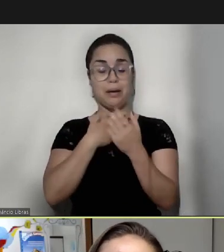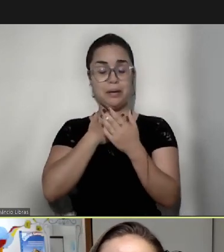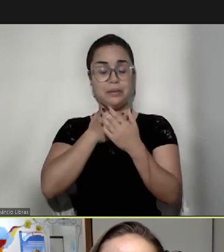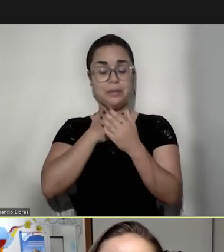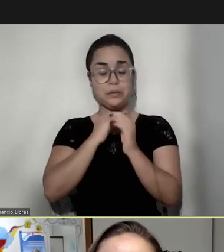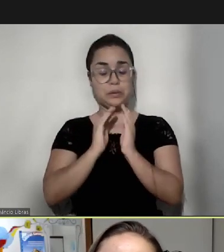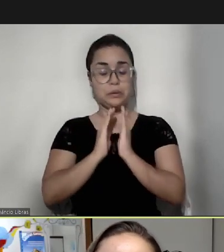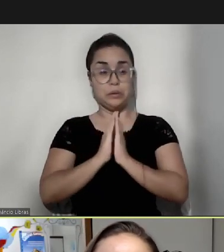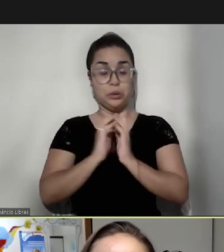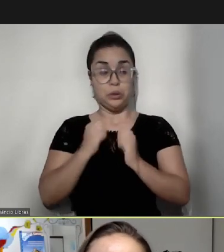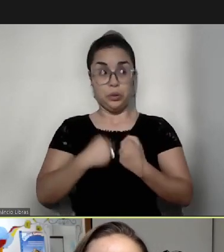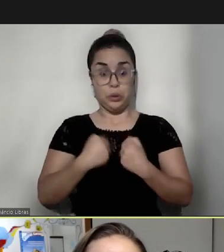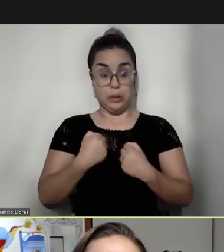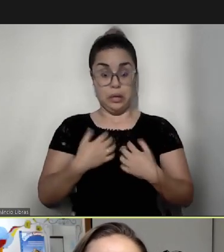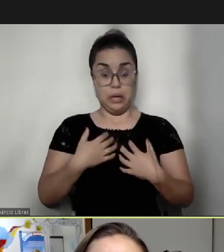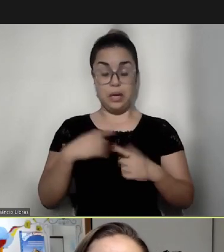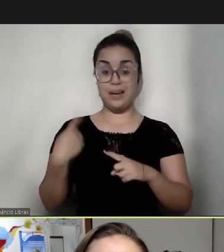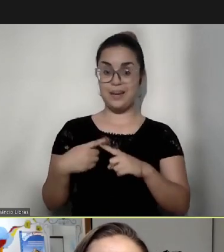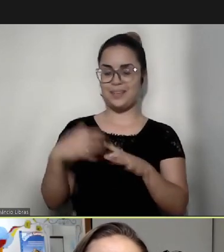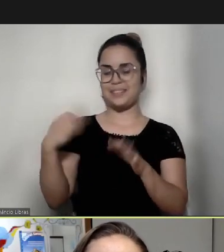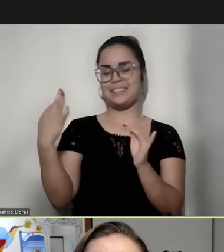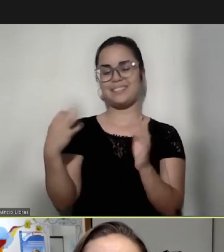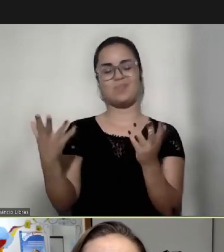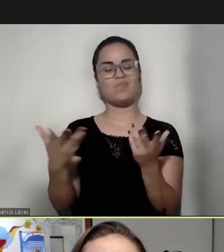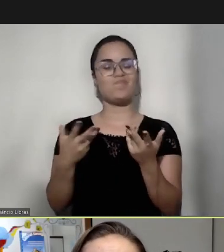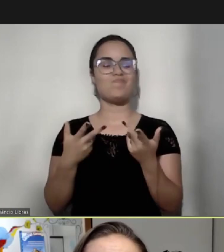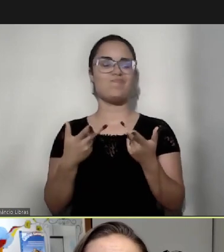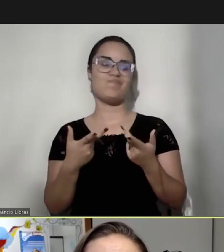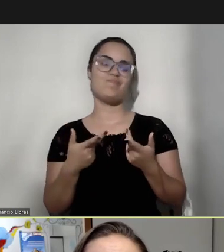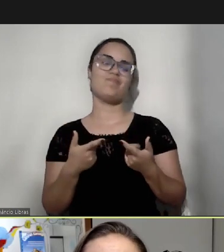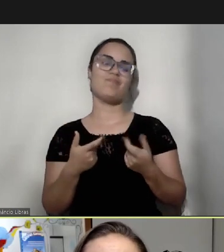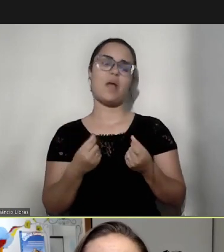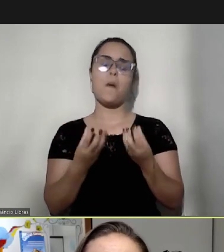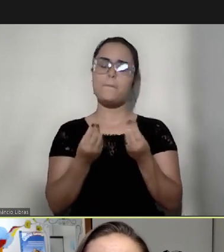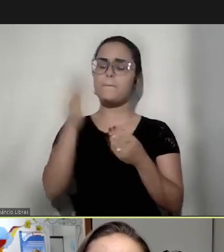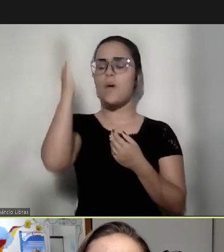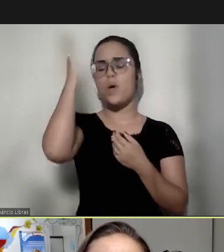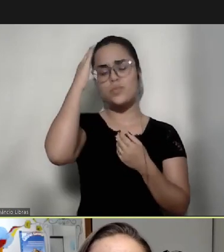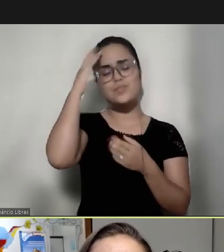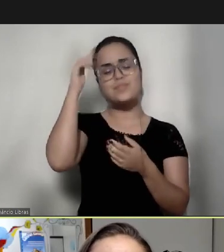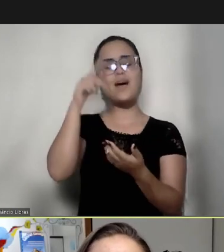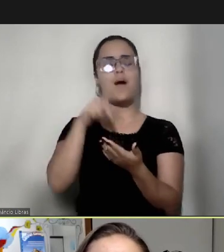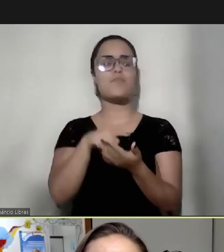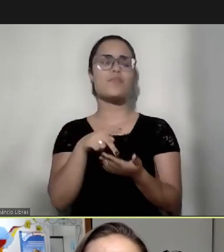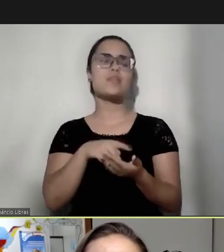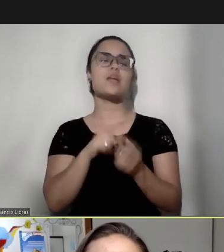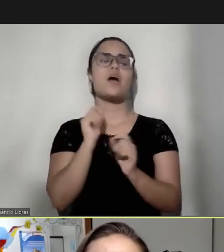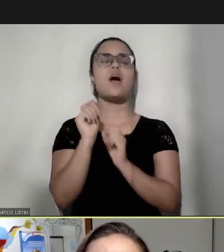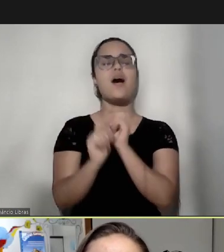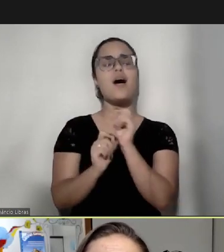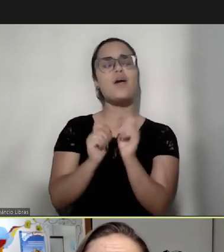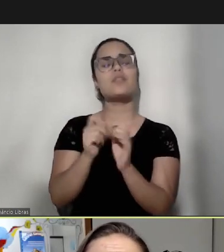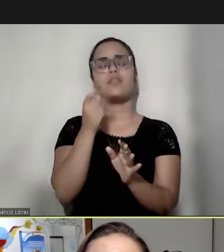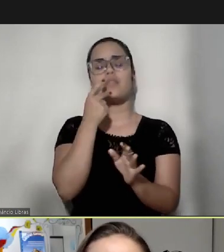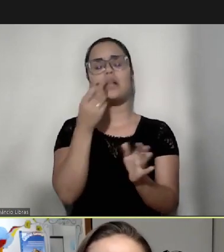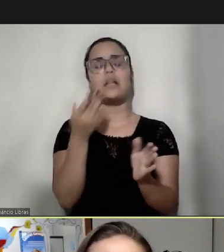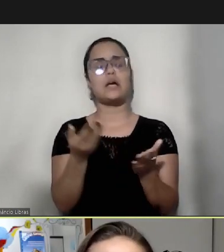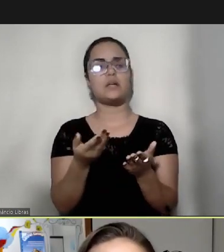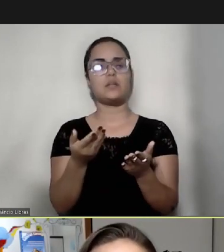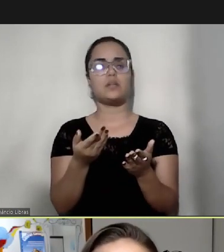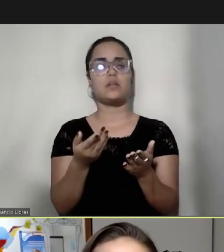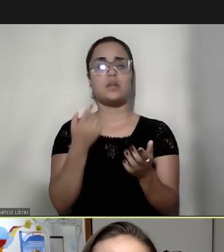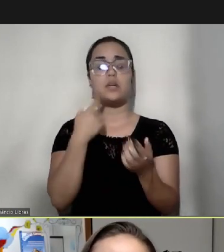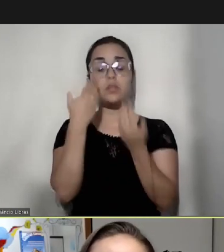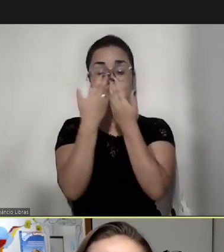é muito bonito, é muito sábio, é muito verdadeiro. assim, e nos abre